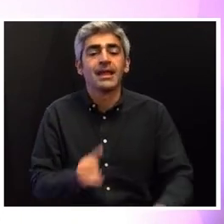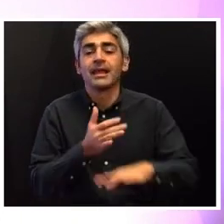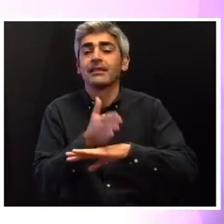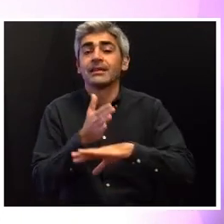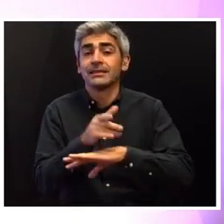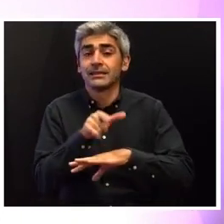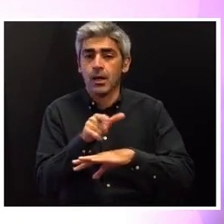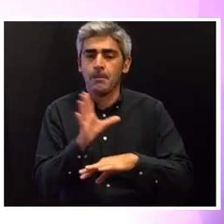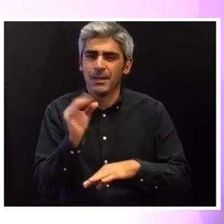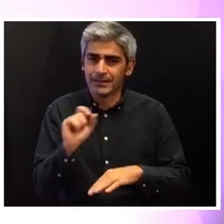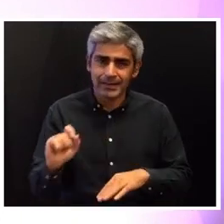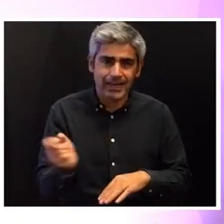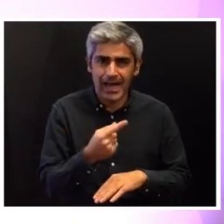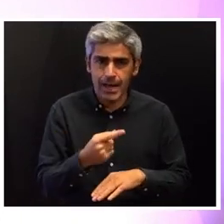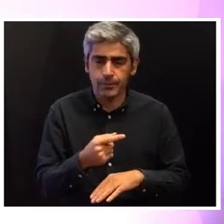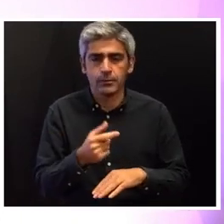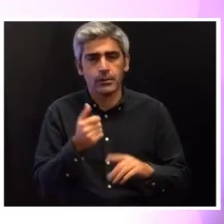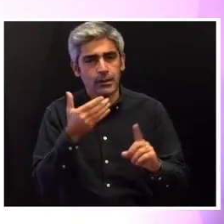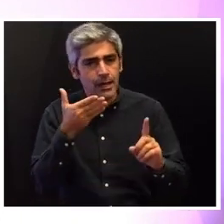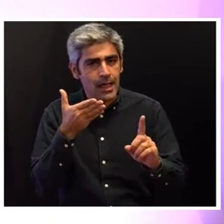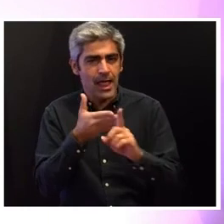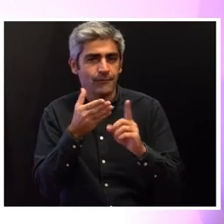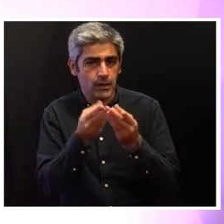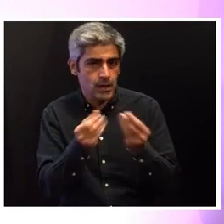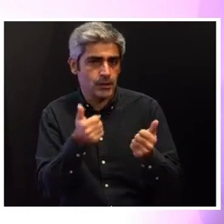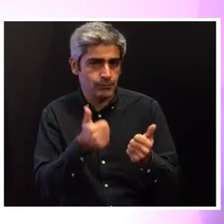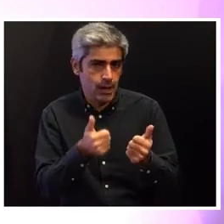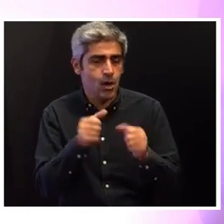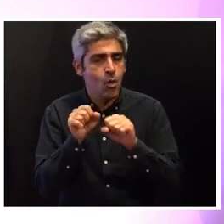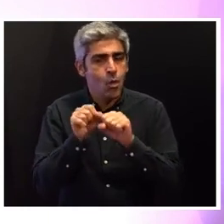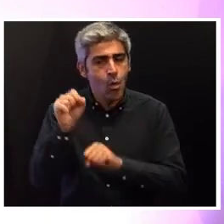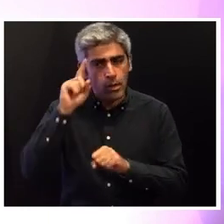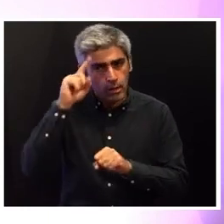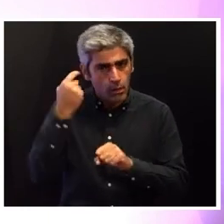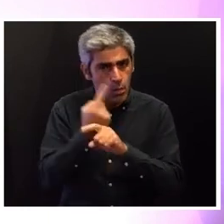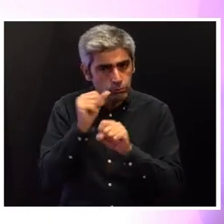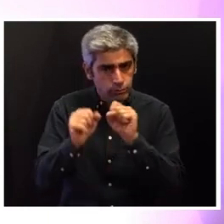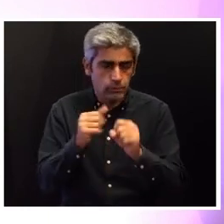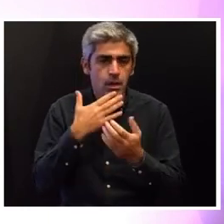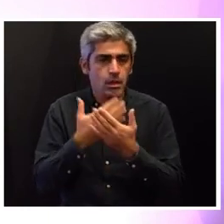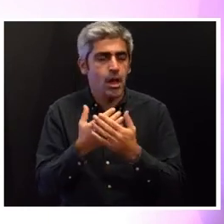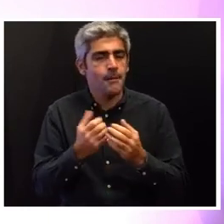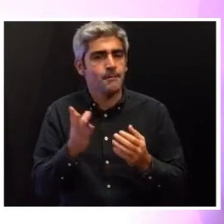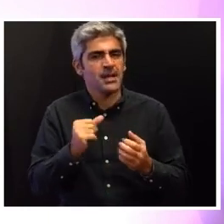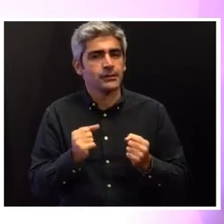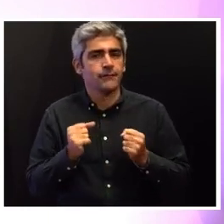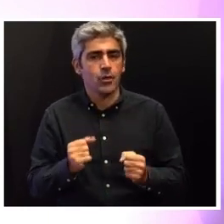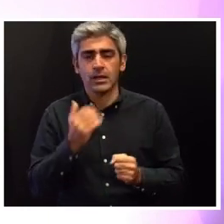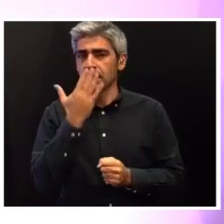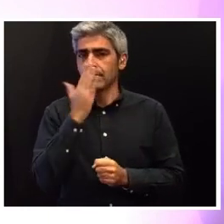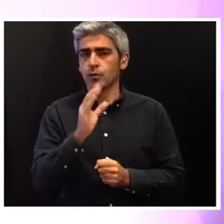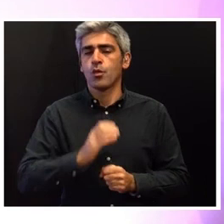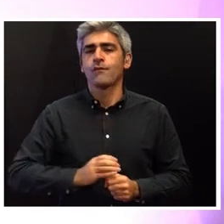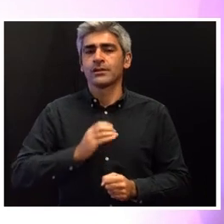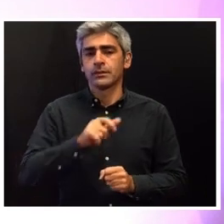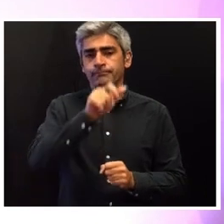mais rápida, eficaz e qualificada fortalece a atitude e a confiança